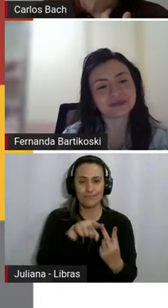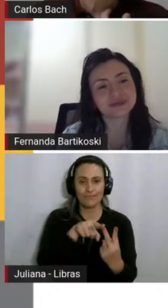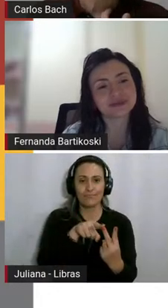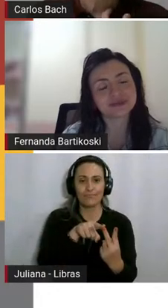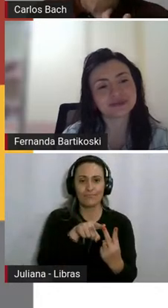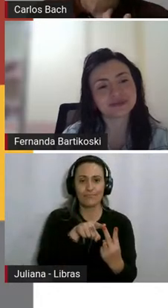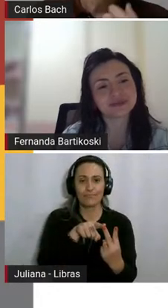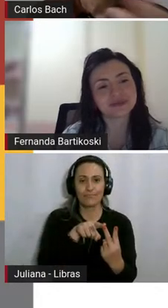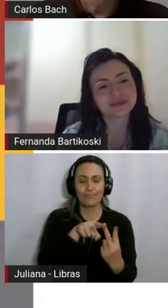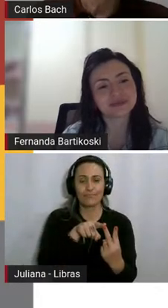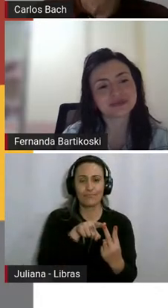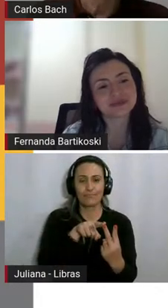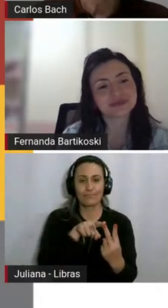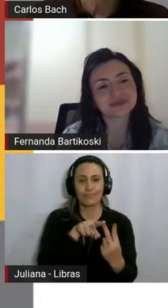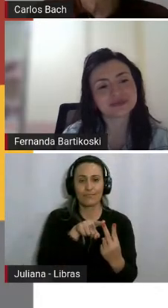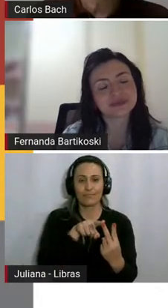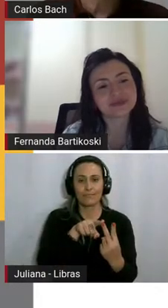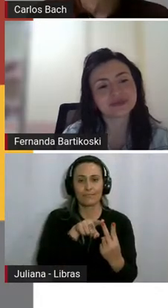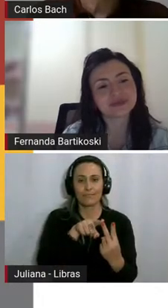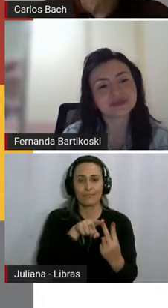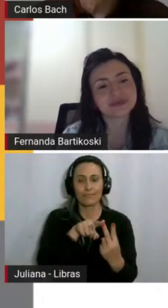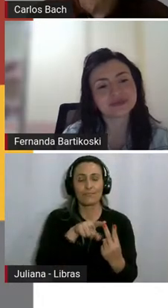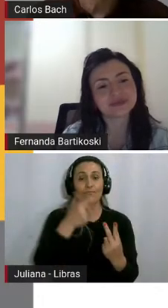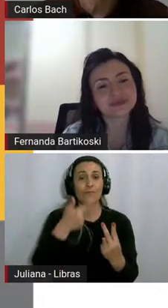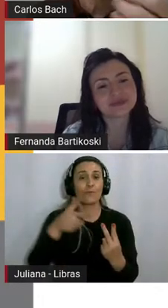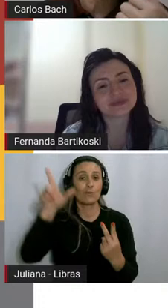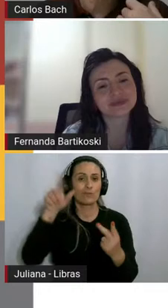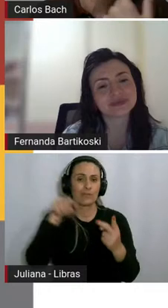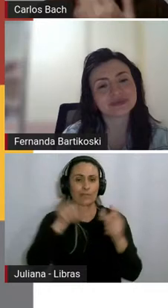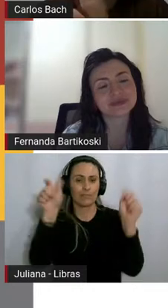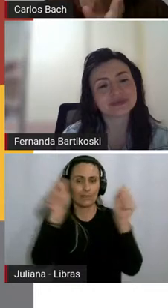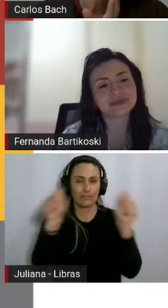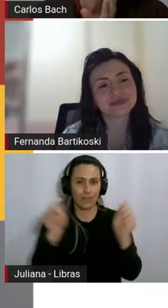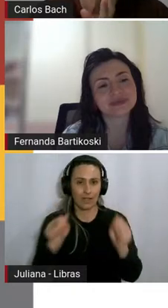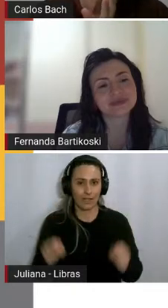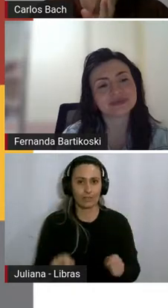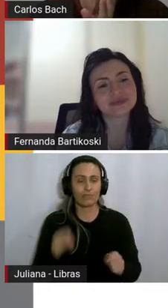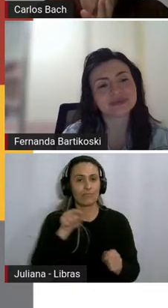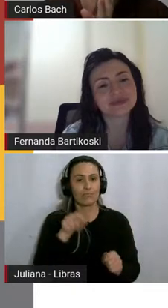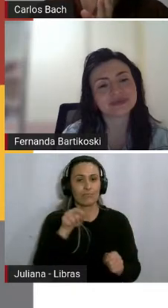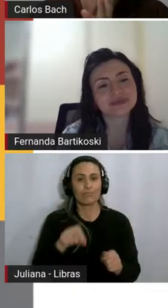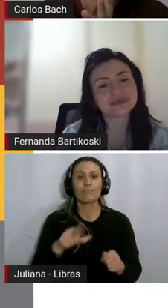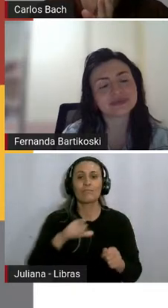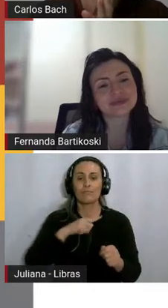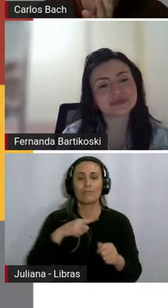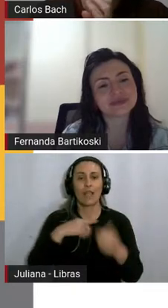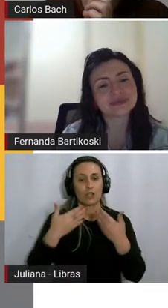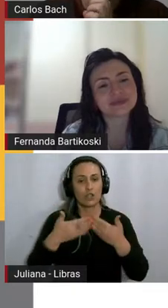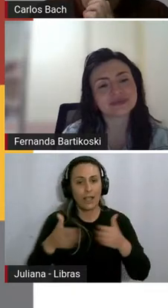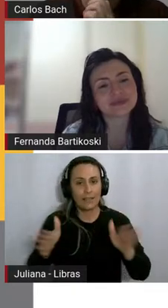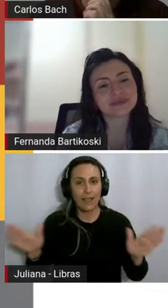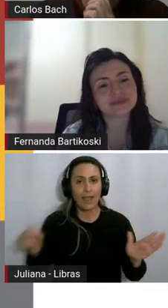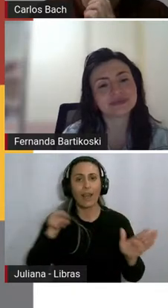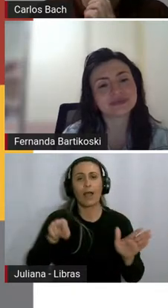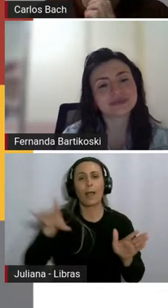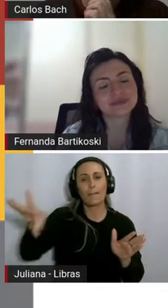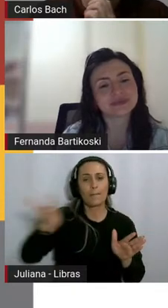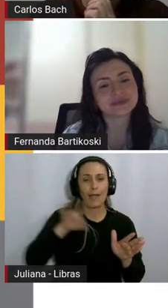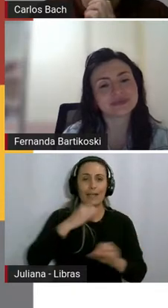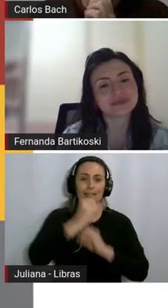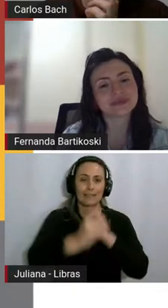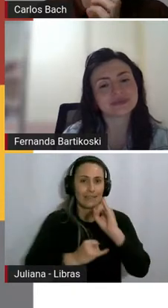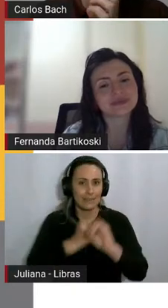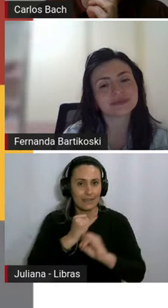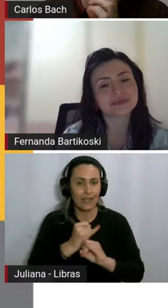essas outras imagens, né? Então, por exemplo, aquela da janela uma imagem tirada da internet então